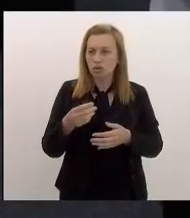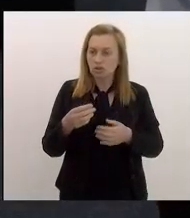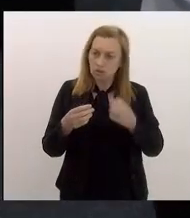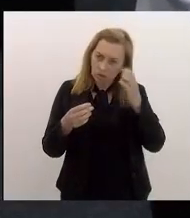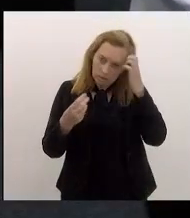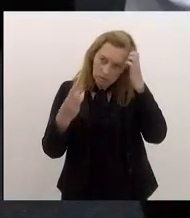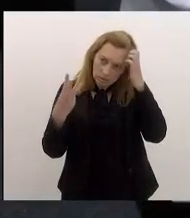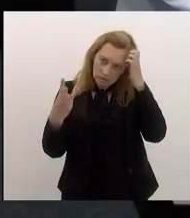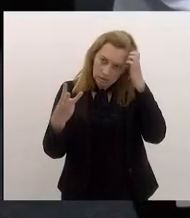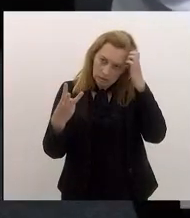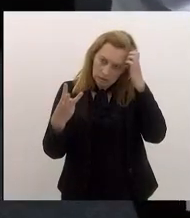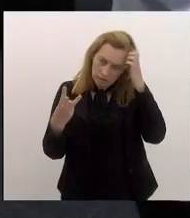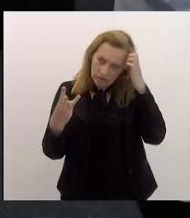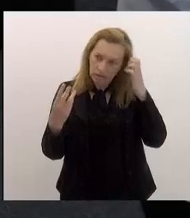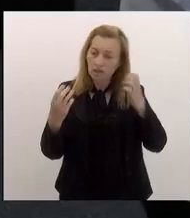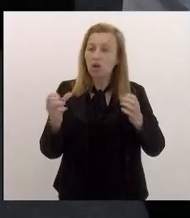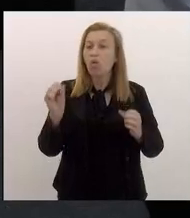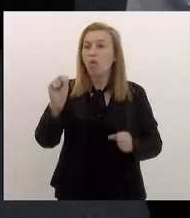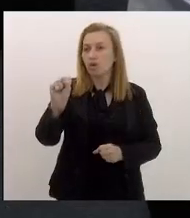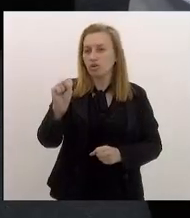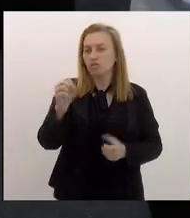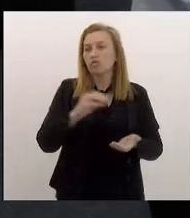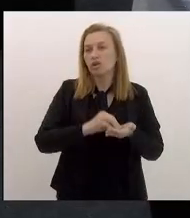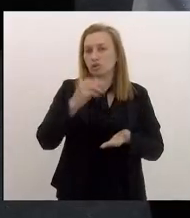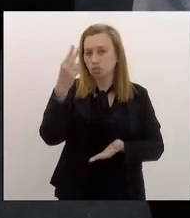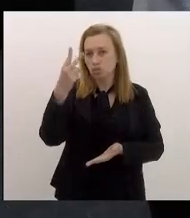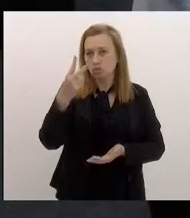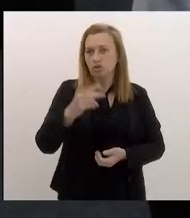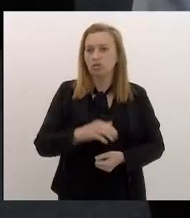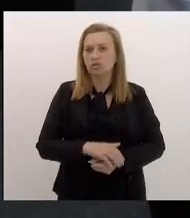três, seis, oito. Faltam duas.